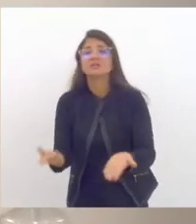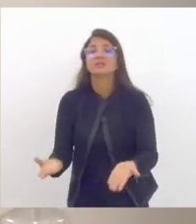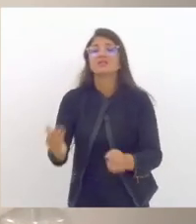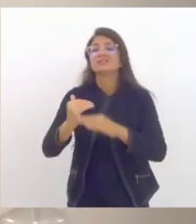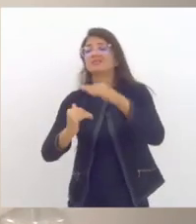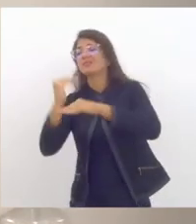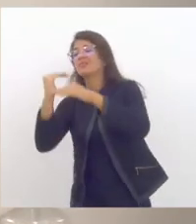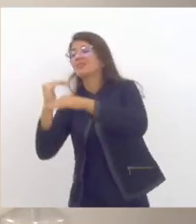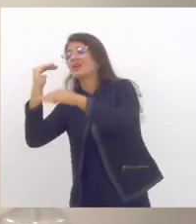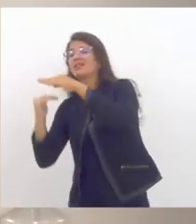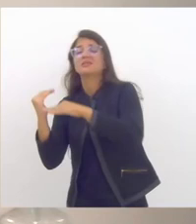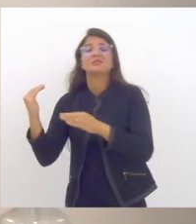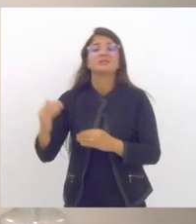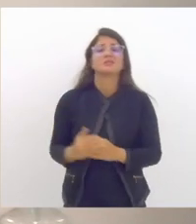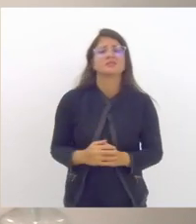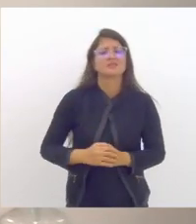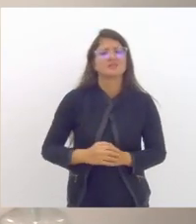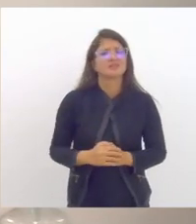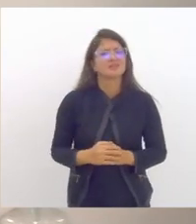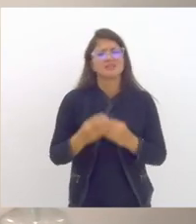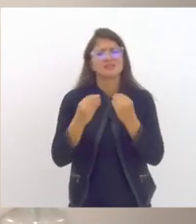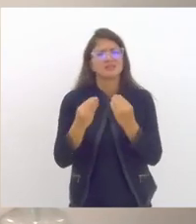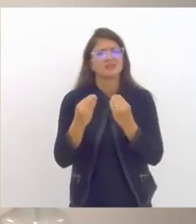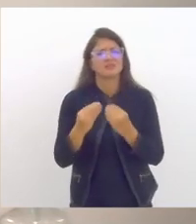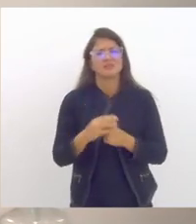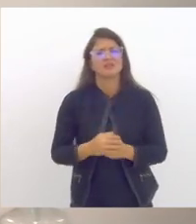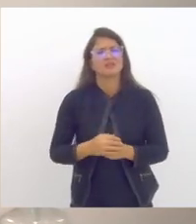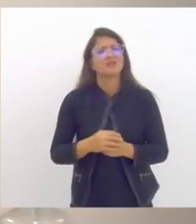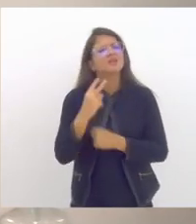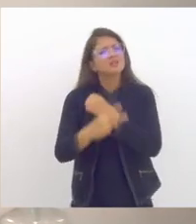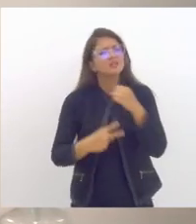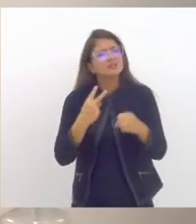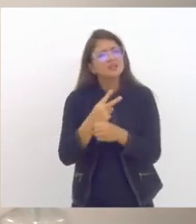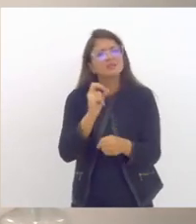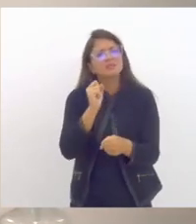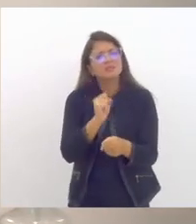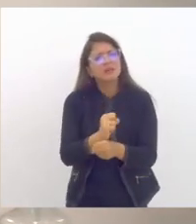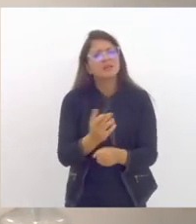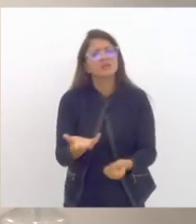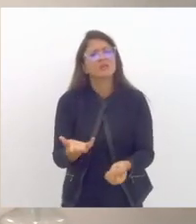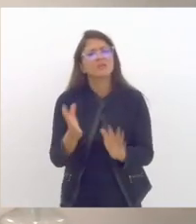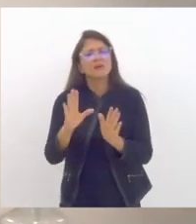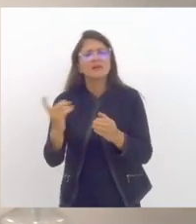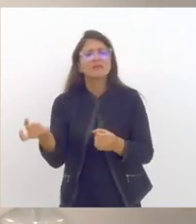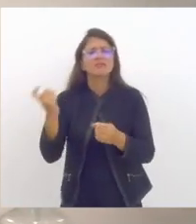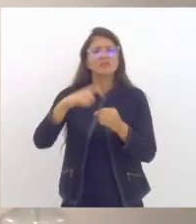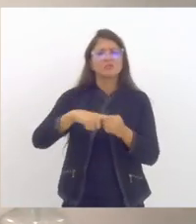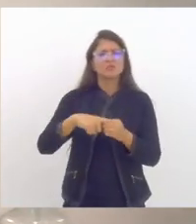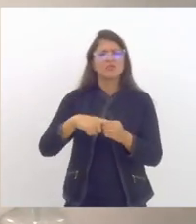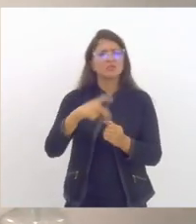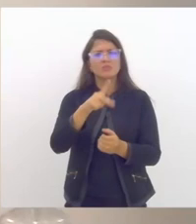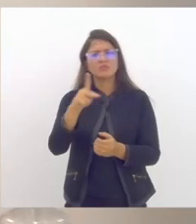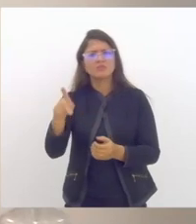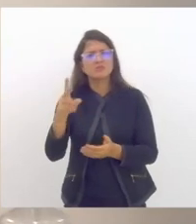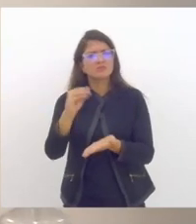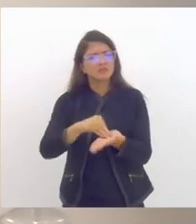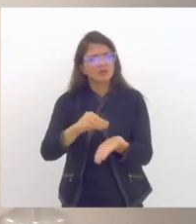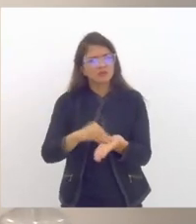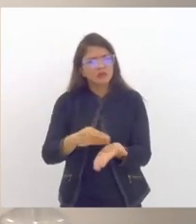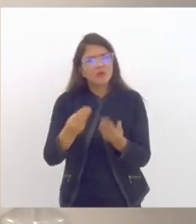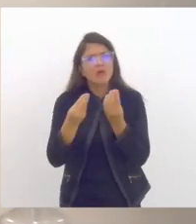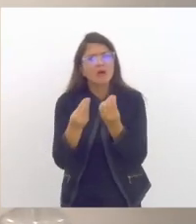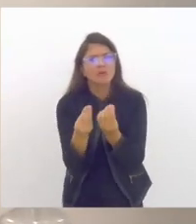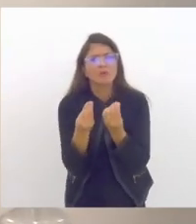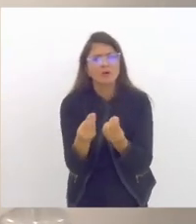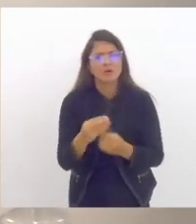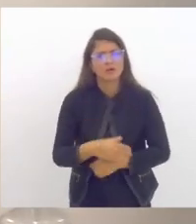sociais é inadmissível que depois de 2 anos sem atividades presenciais a gente tenha retomado da aula faltando professor